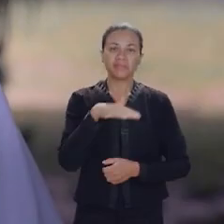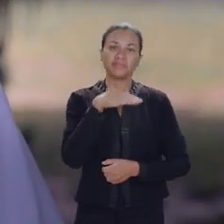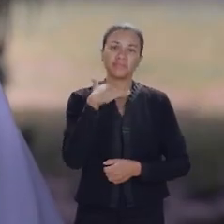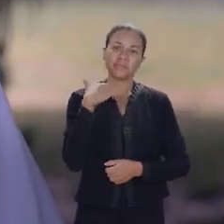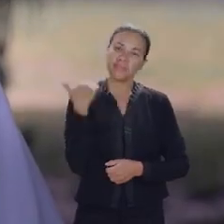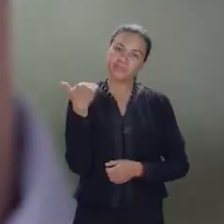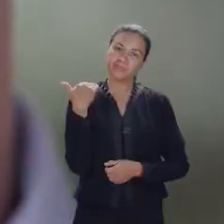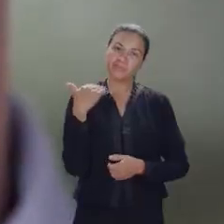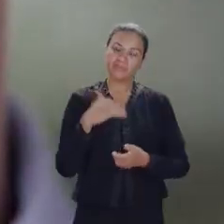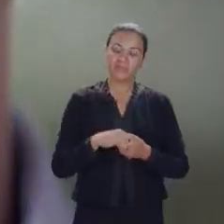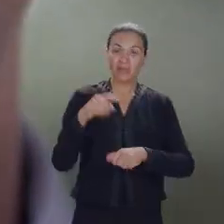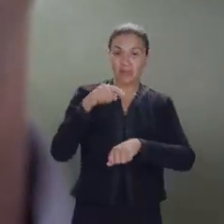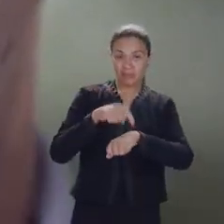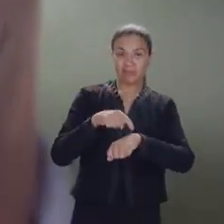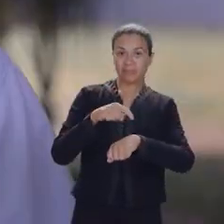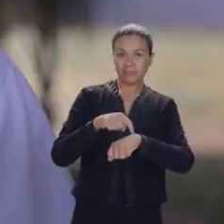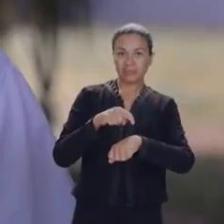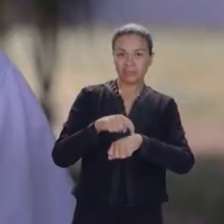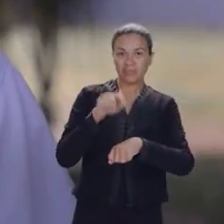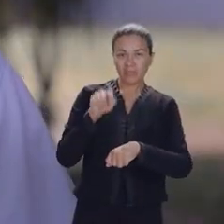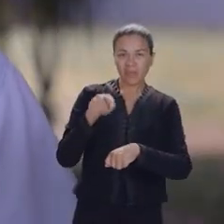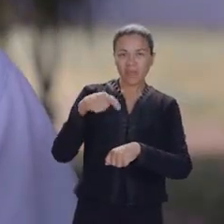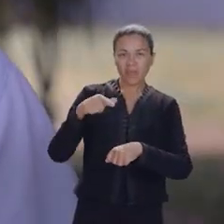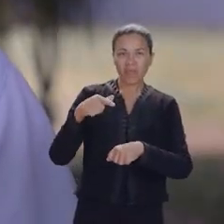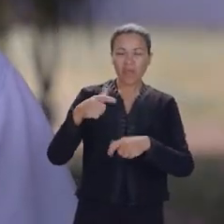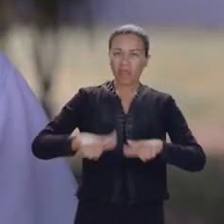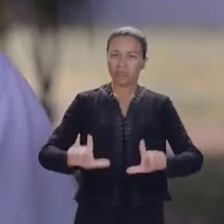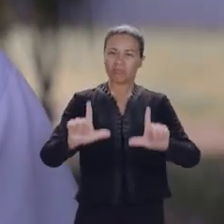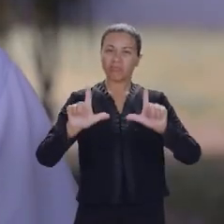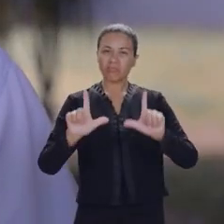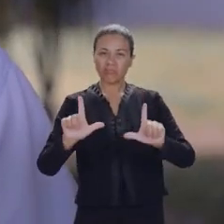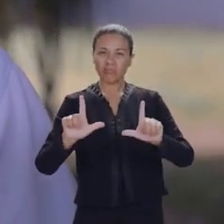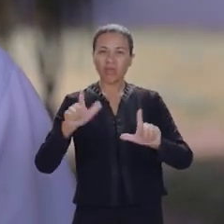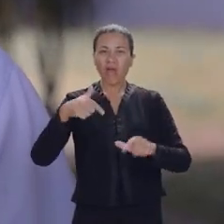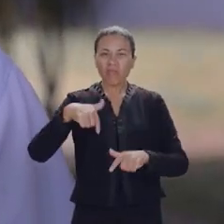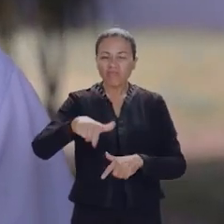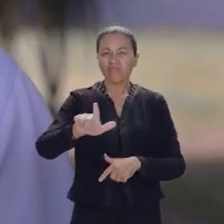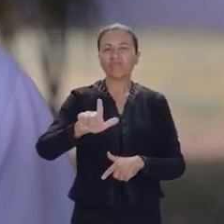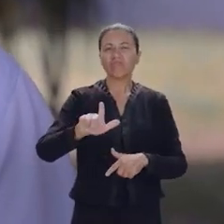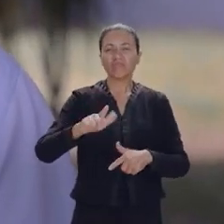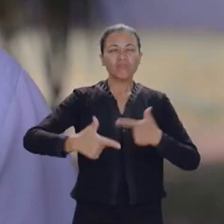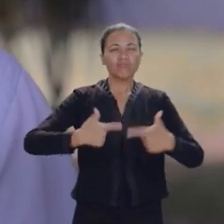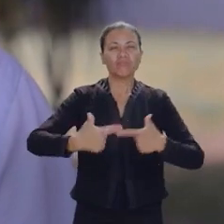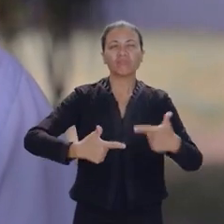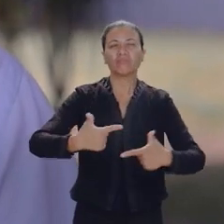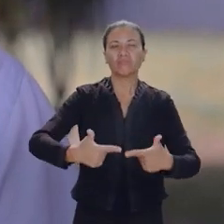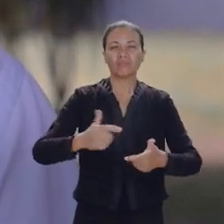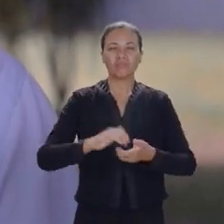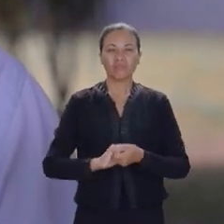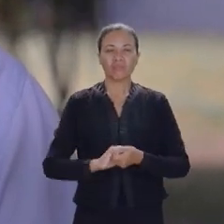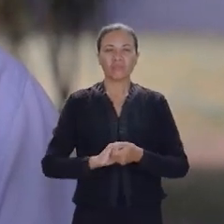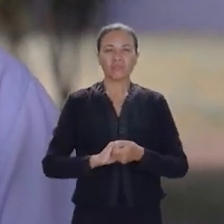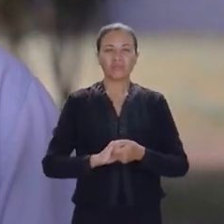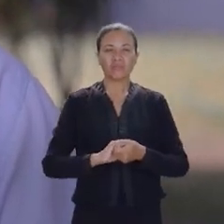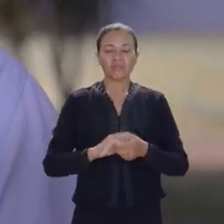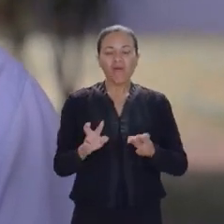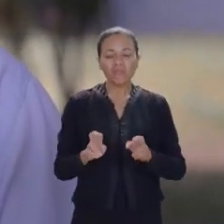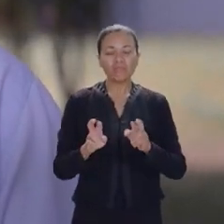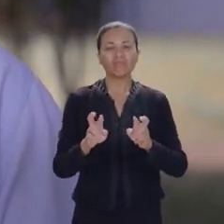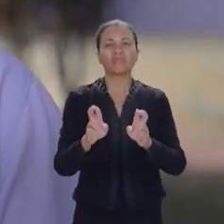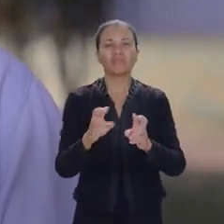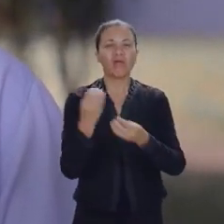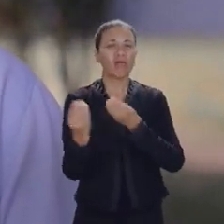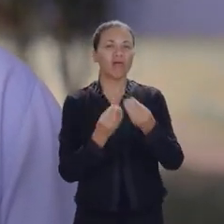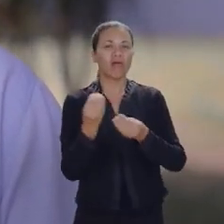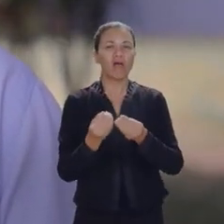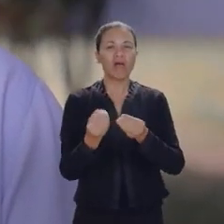falecer. Naquele momento que eu fui diplomado, eu ia encampar. Essa luta contra o câncer